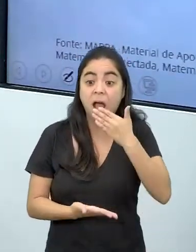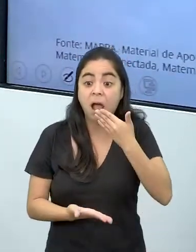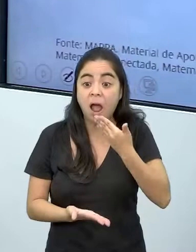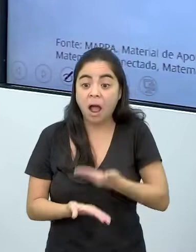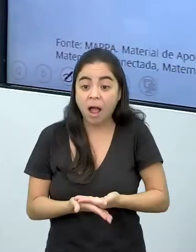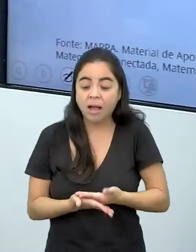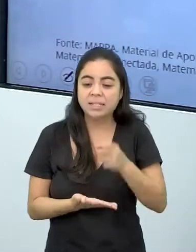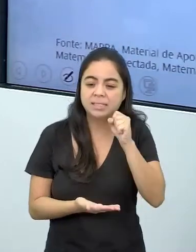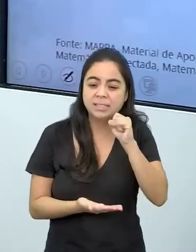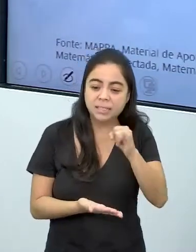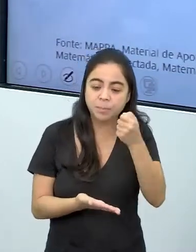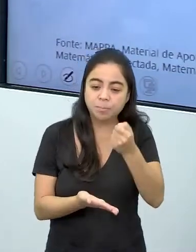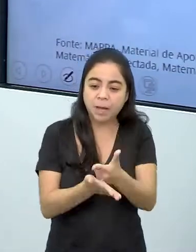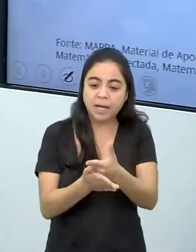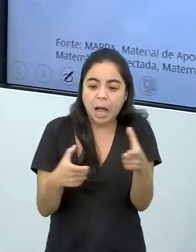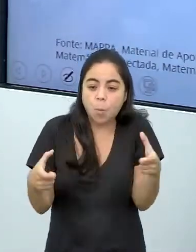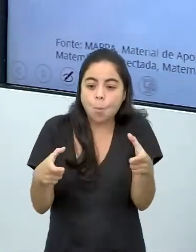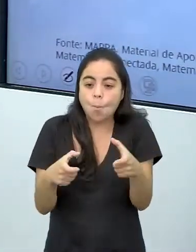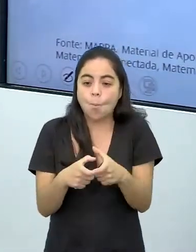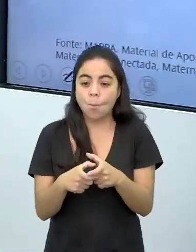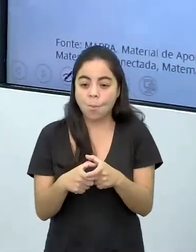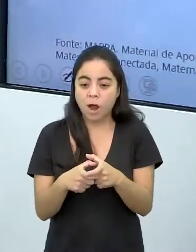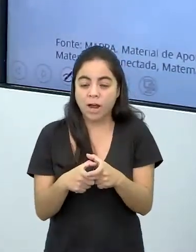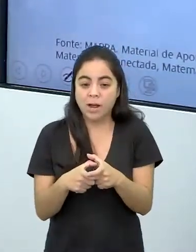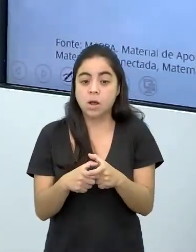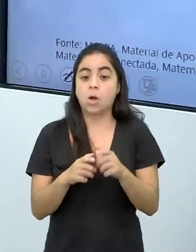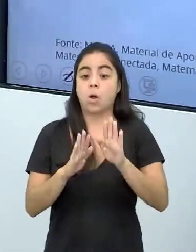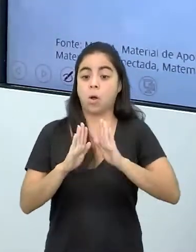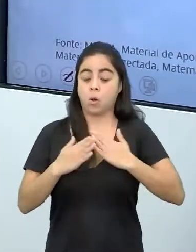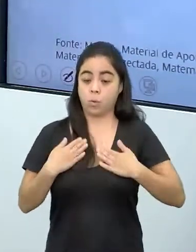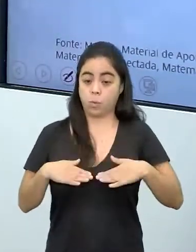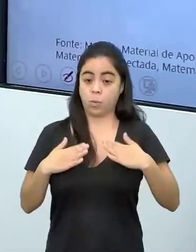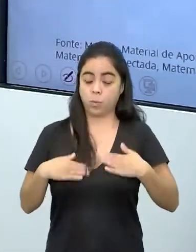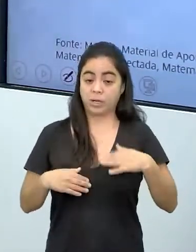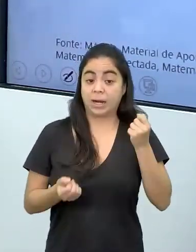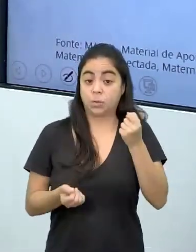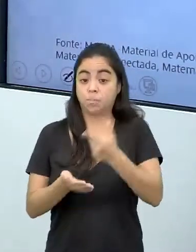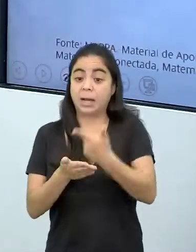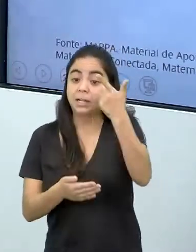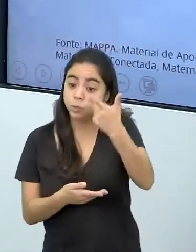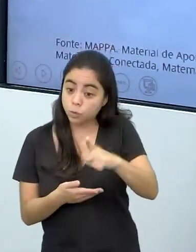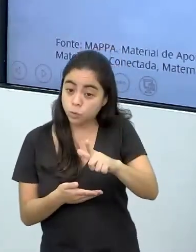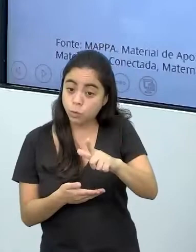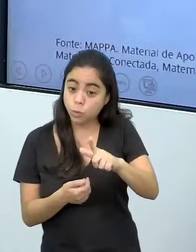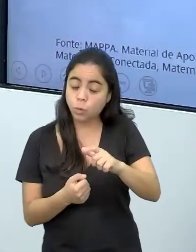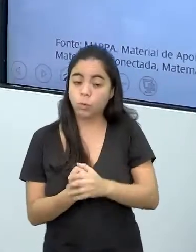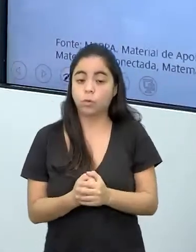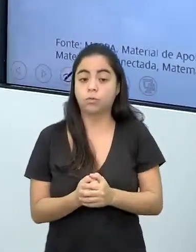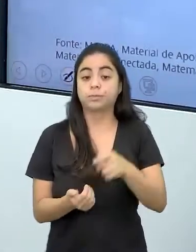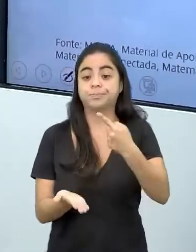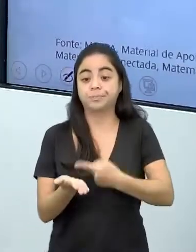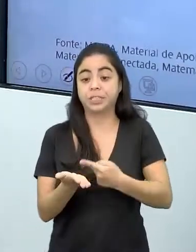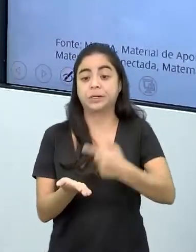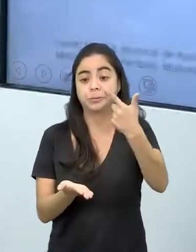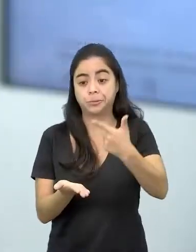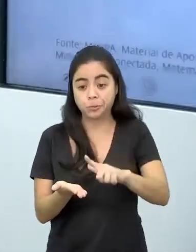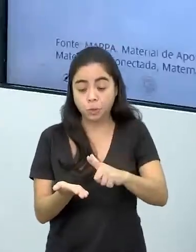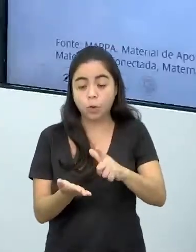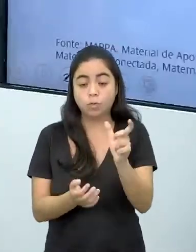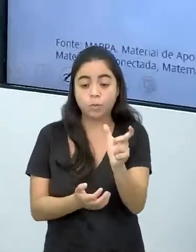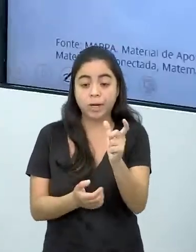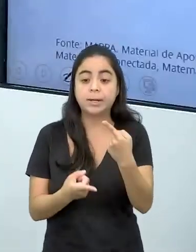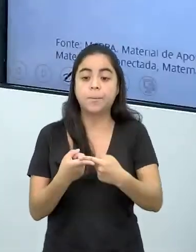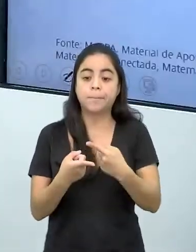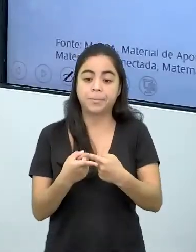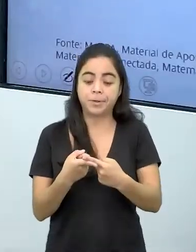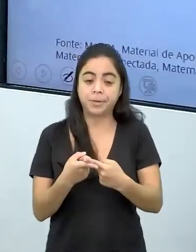Então se pagar o mínimo, tome muito cuidado na hora de fazer uma outra compra, de assumir um outro compromisso aí com o cartão, porque